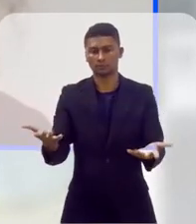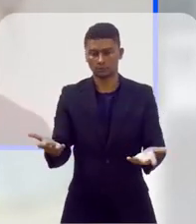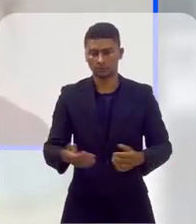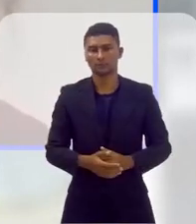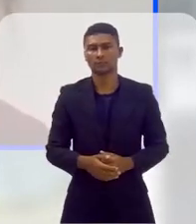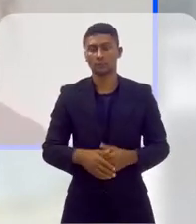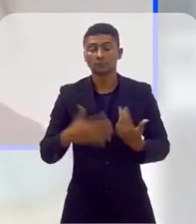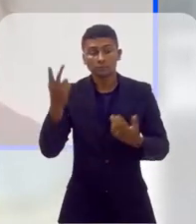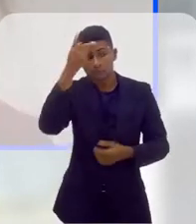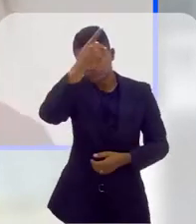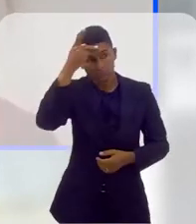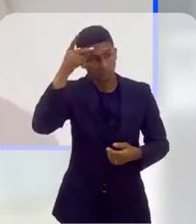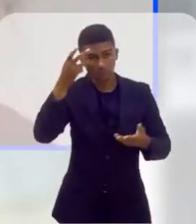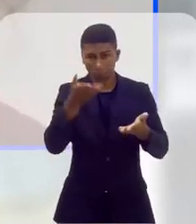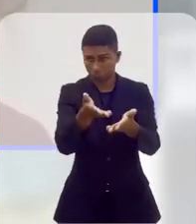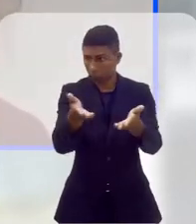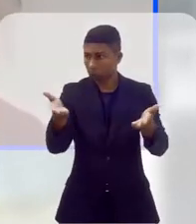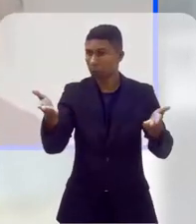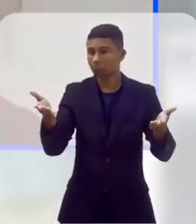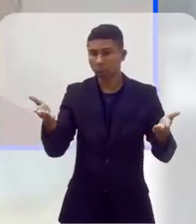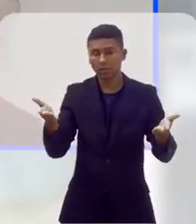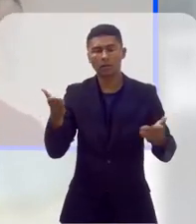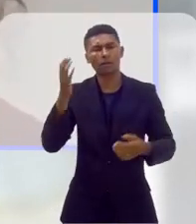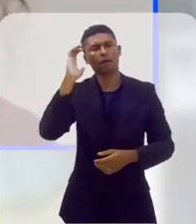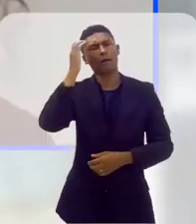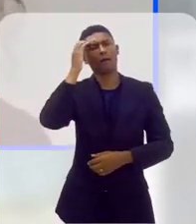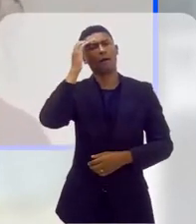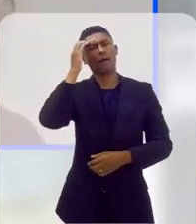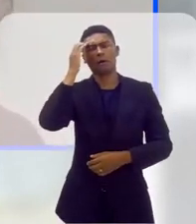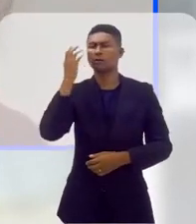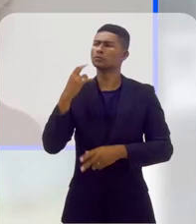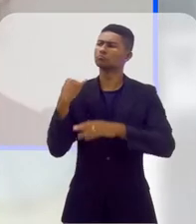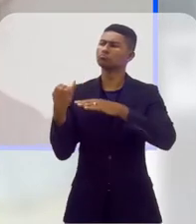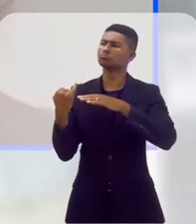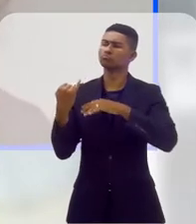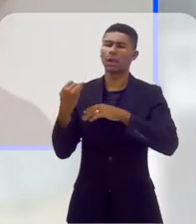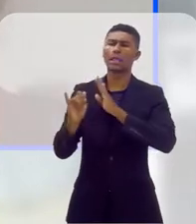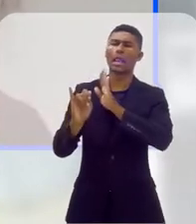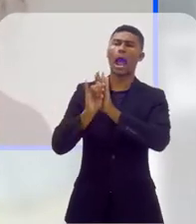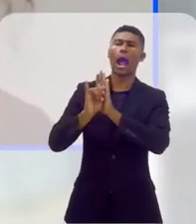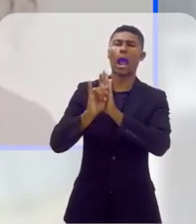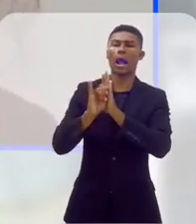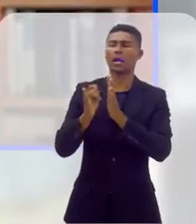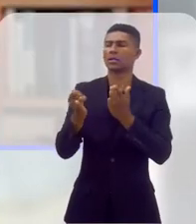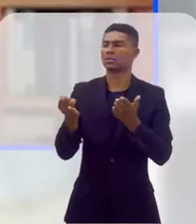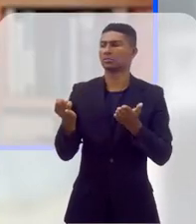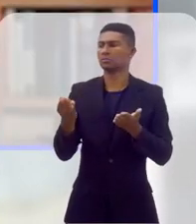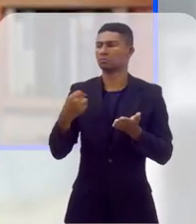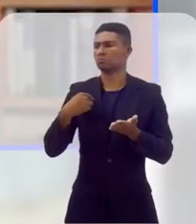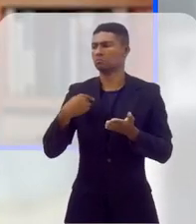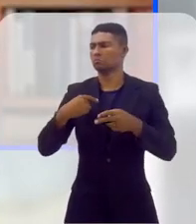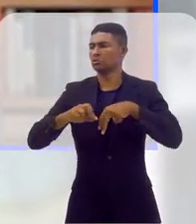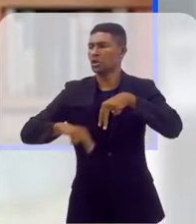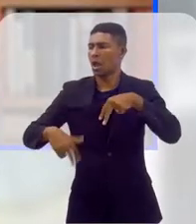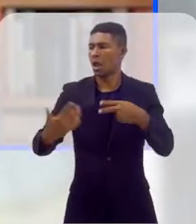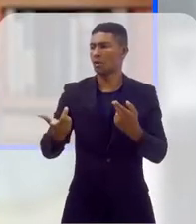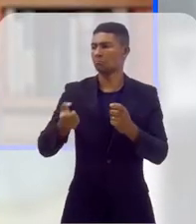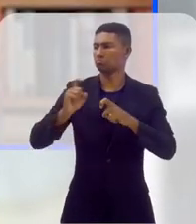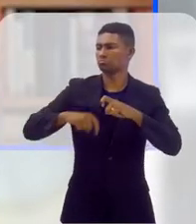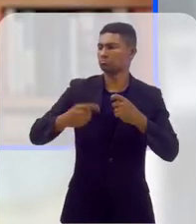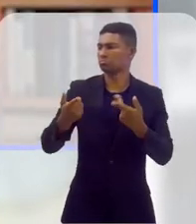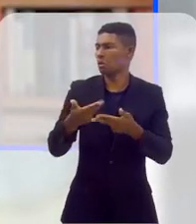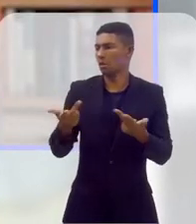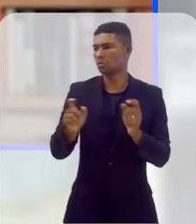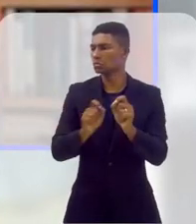sociedade. Então, as pessoas cada vez mais cedo estão entendendo as suas identidades, suas livres orientações sexuais e as pessoas trans e